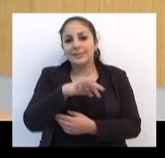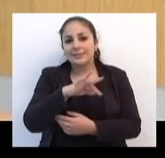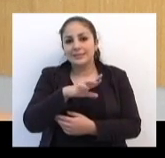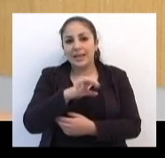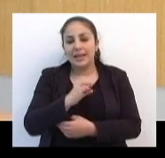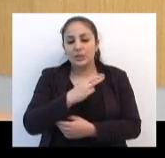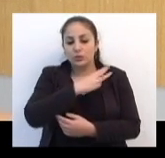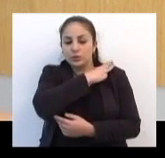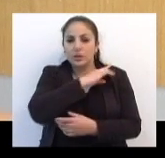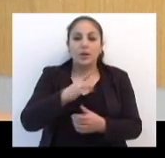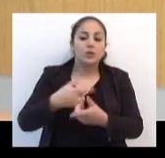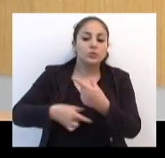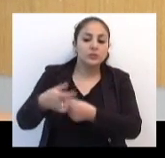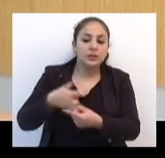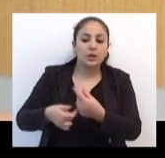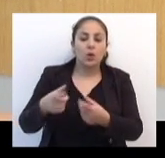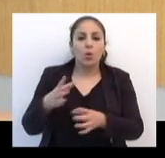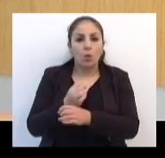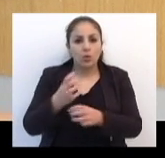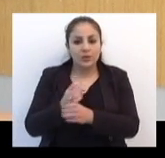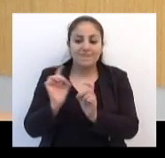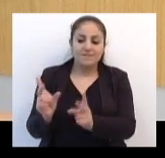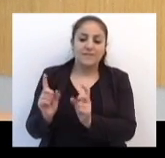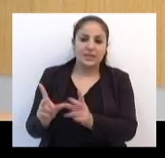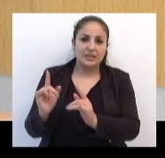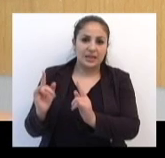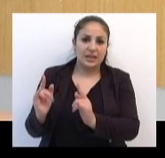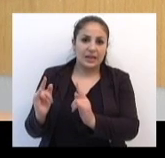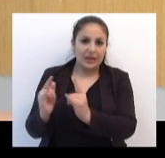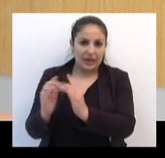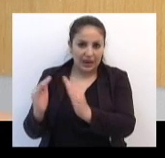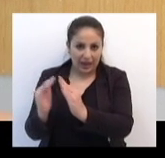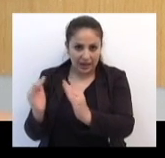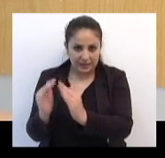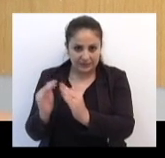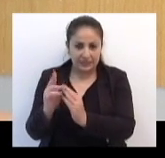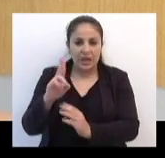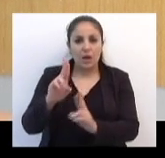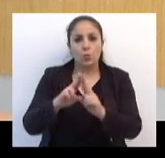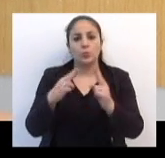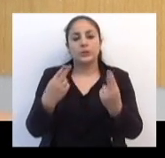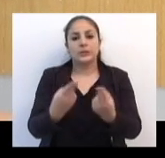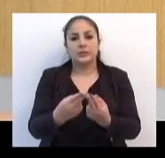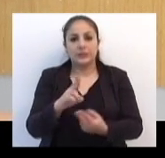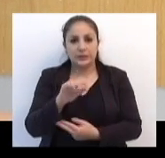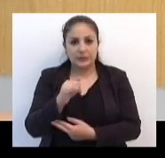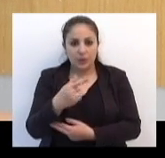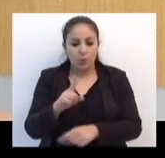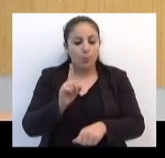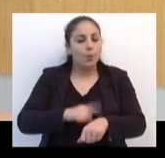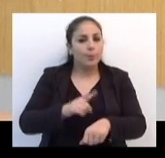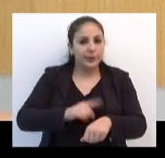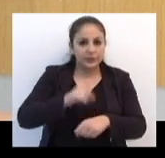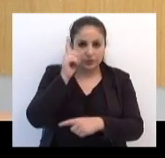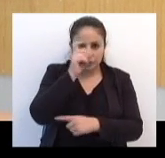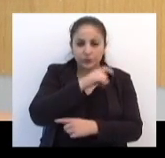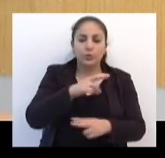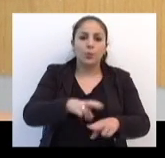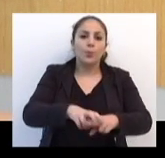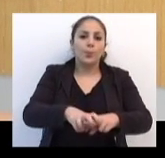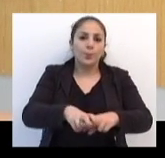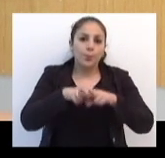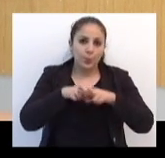renegociar contas e vender imóveis da União. O momento é delicado e, por isso, o assunto